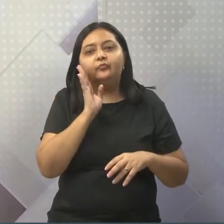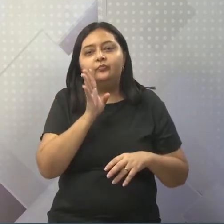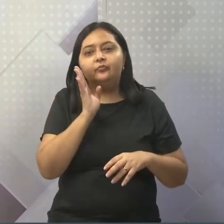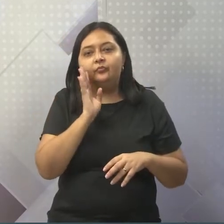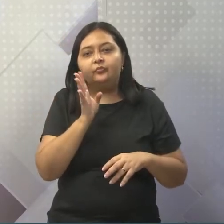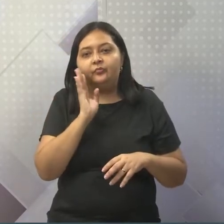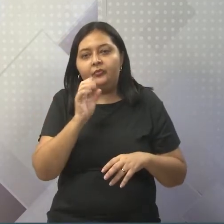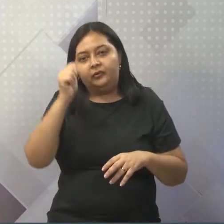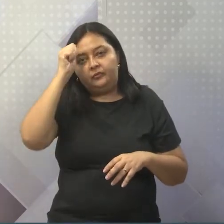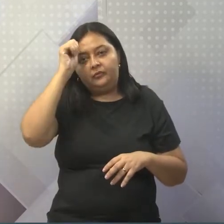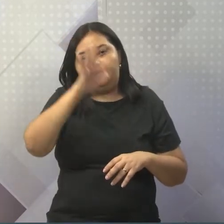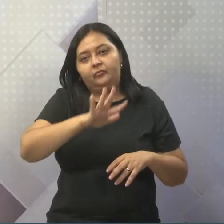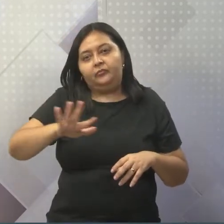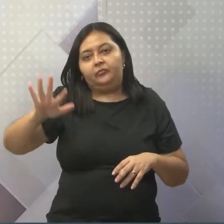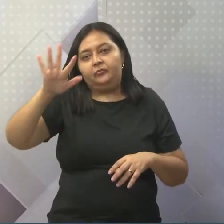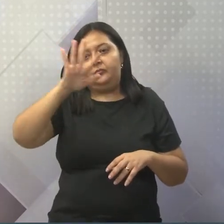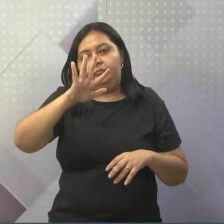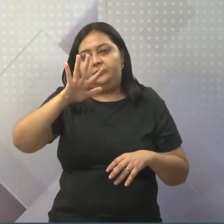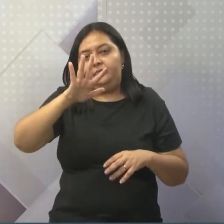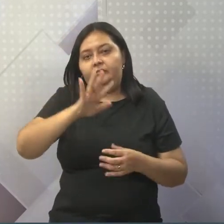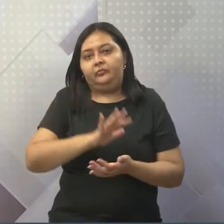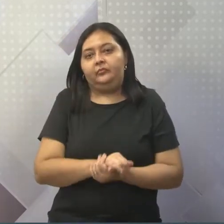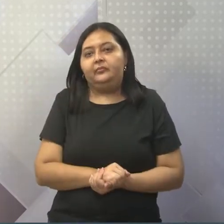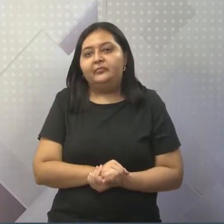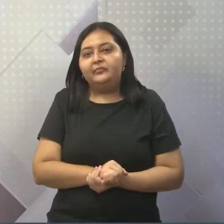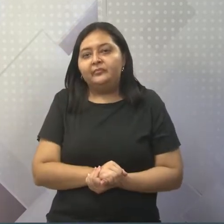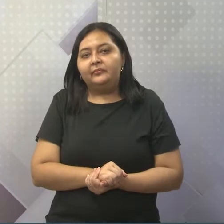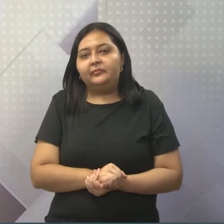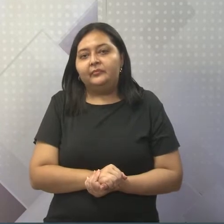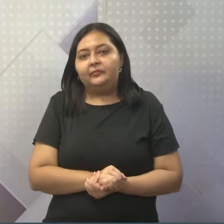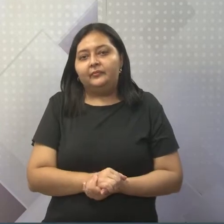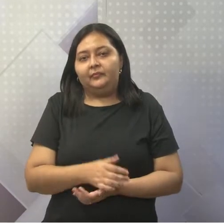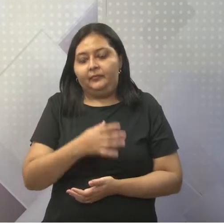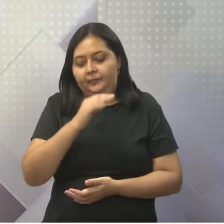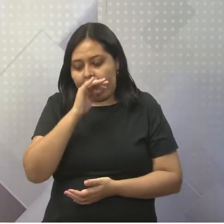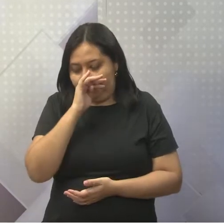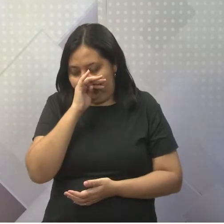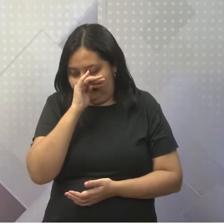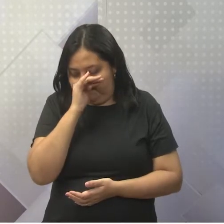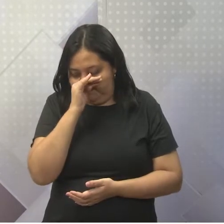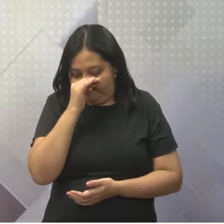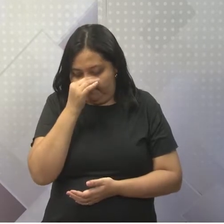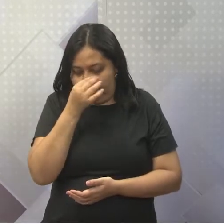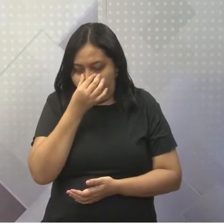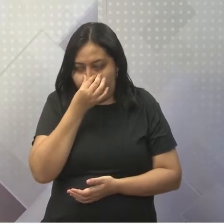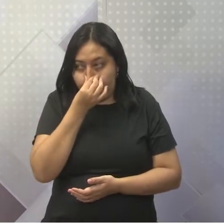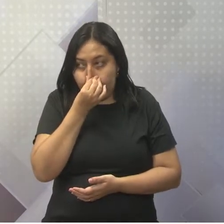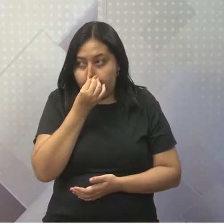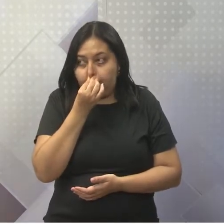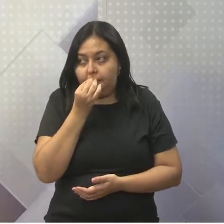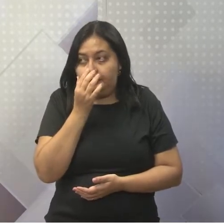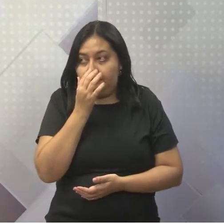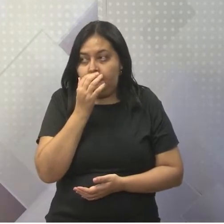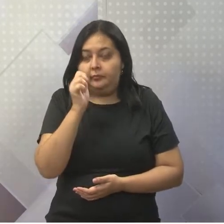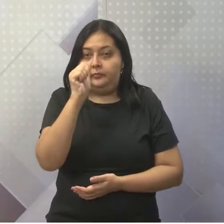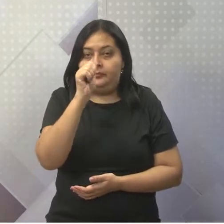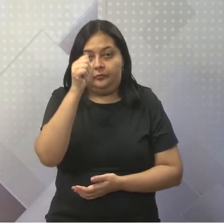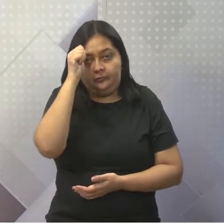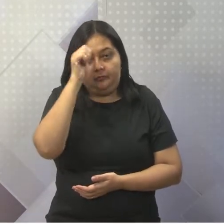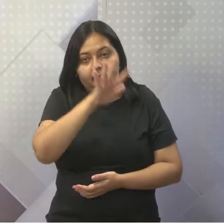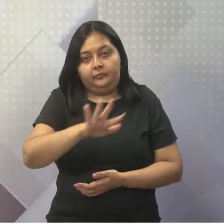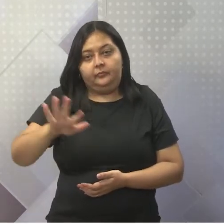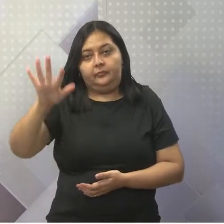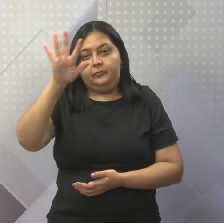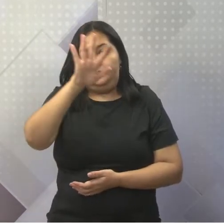fronteiras africanas. Vamos falar sobre a África. Vamos lá? Olhem só, a África